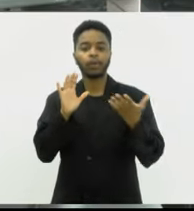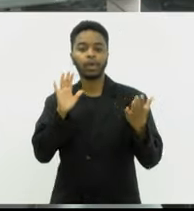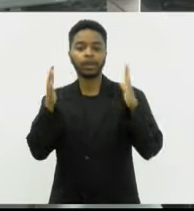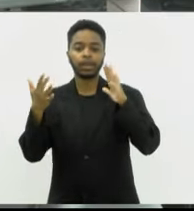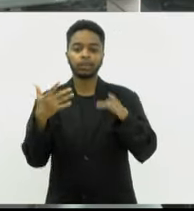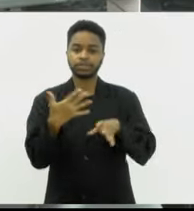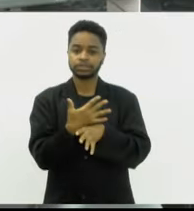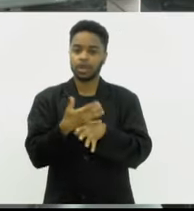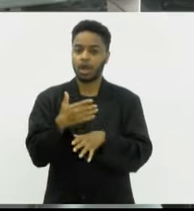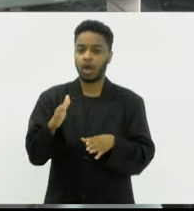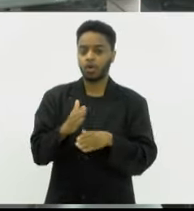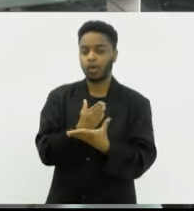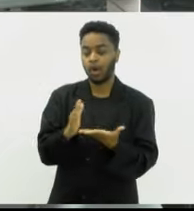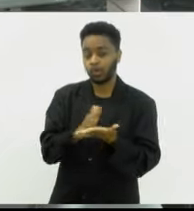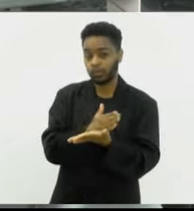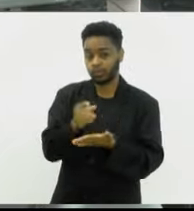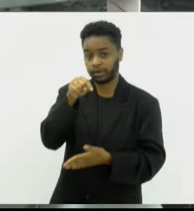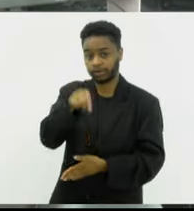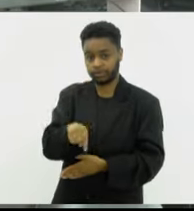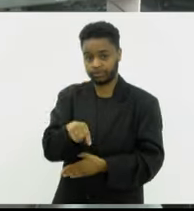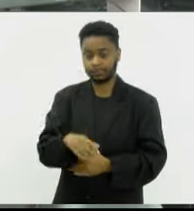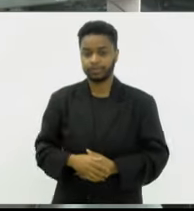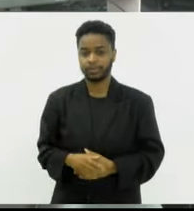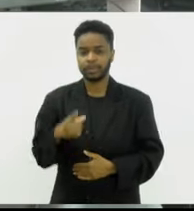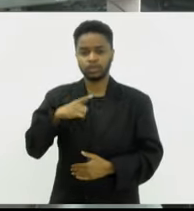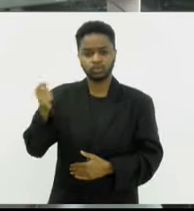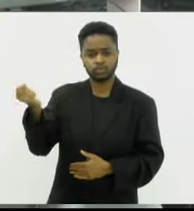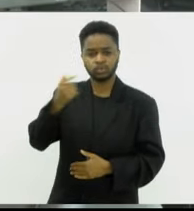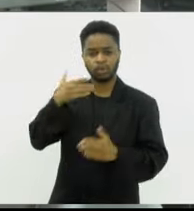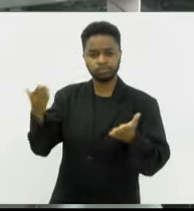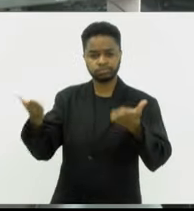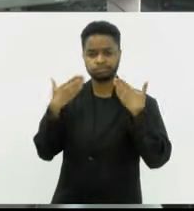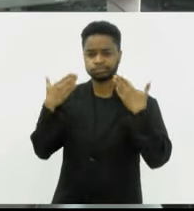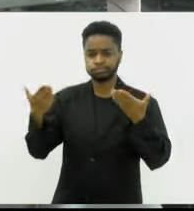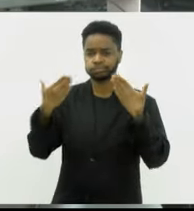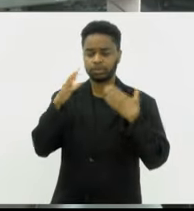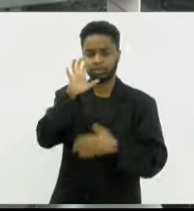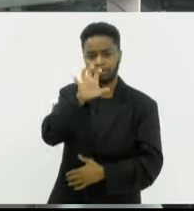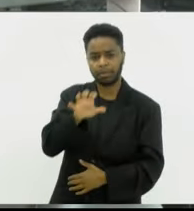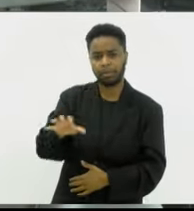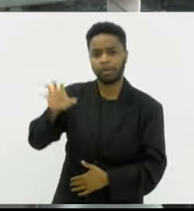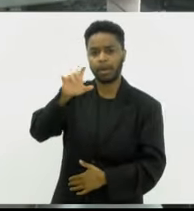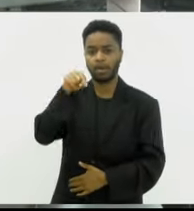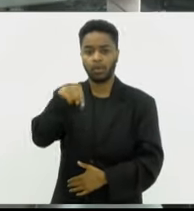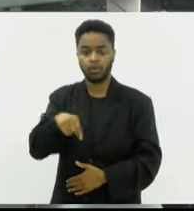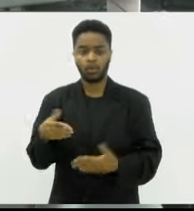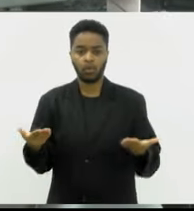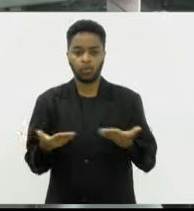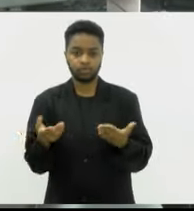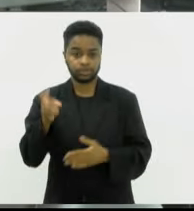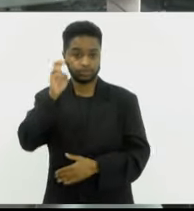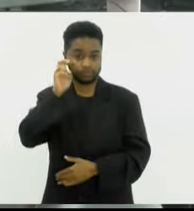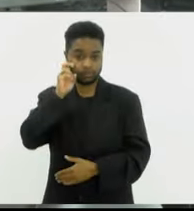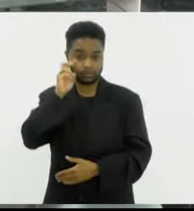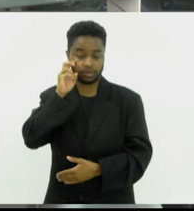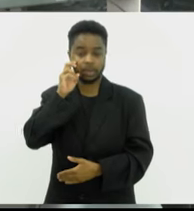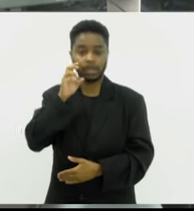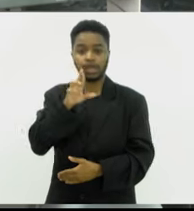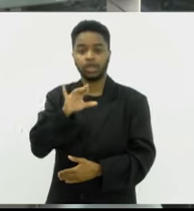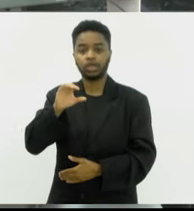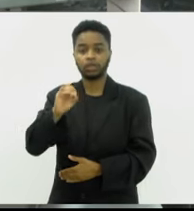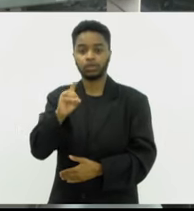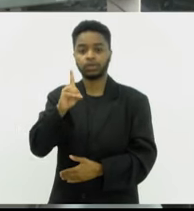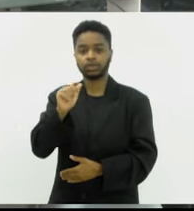algumas cidades aqui do estado. Sol em todo o estado do Rio de Janeiro, nesta quinta-feira. Rio das Ostras, 26